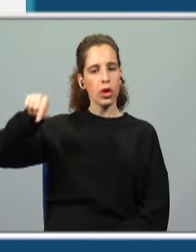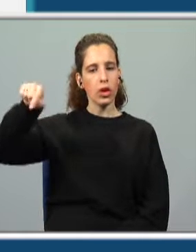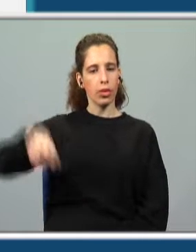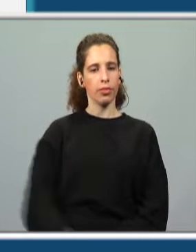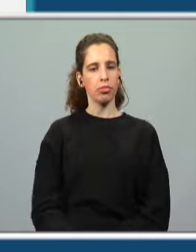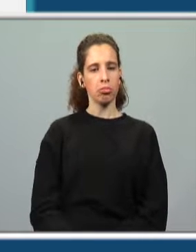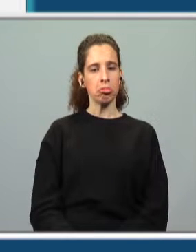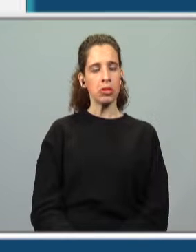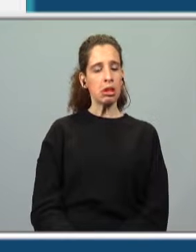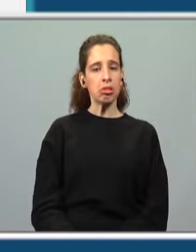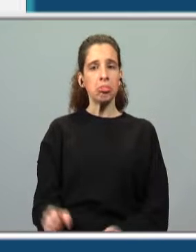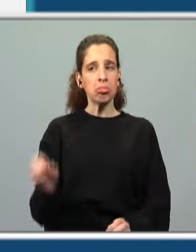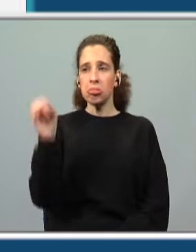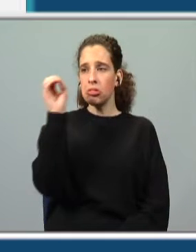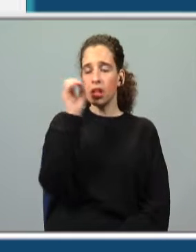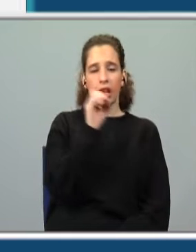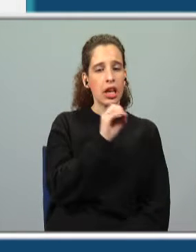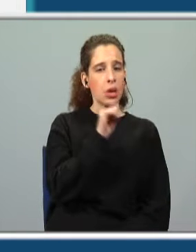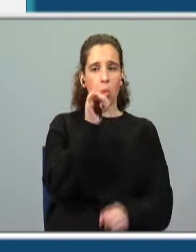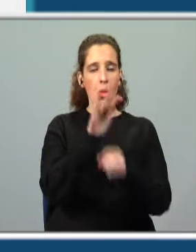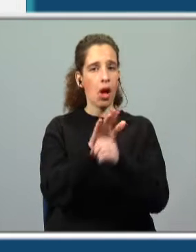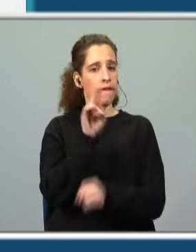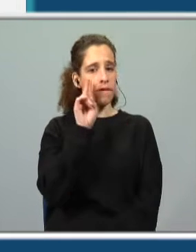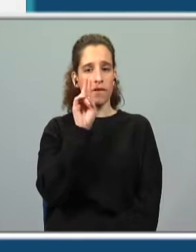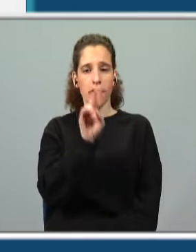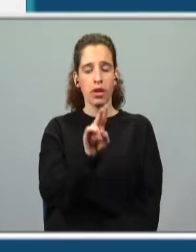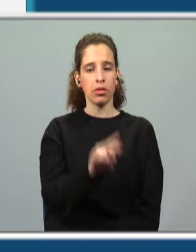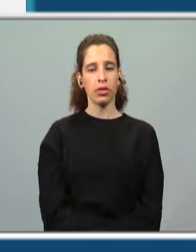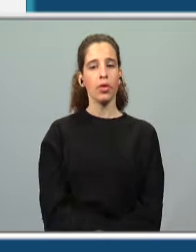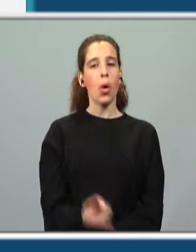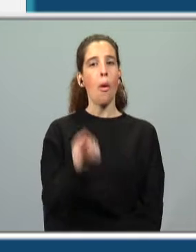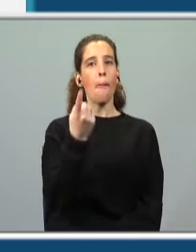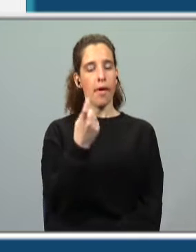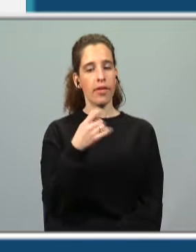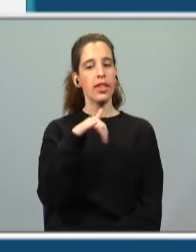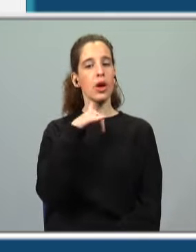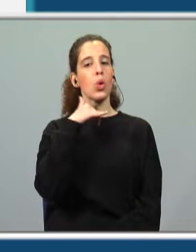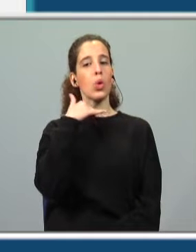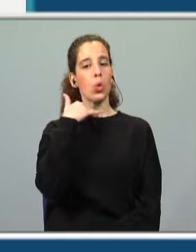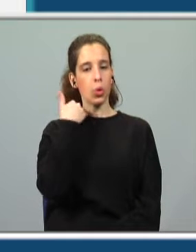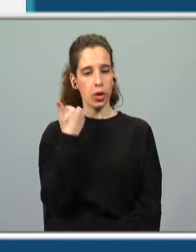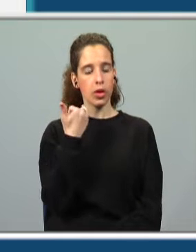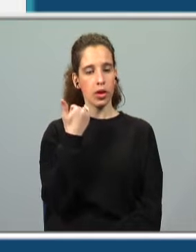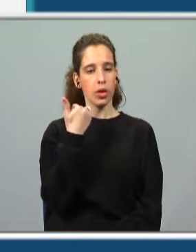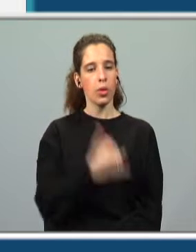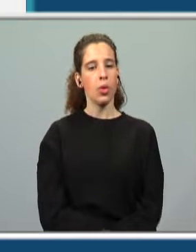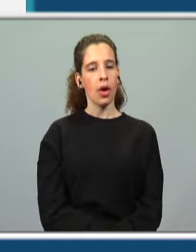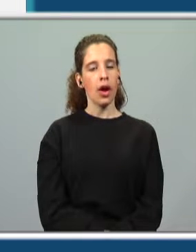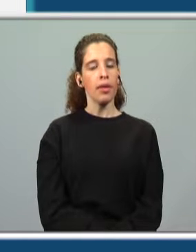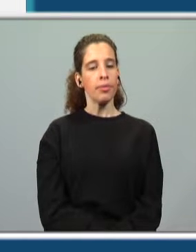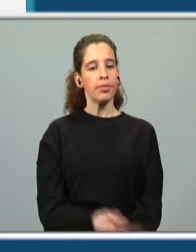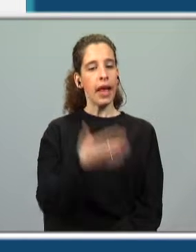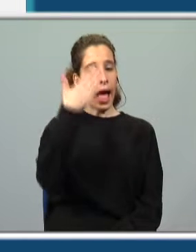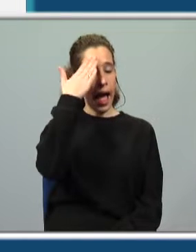Nenhum deles tinha visto o mar, uma falta que o tio Jaime Litorânio achava grave. Um